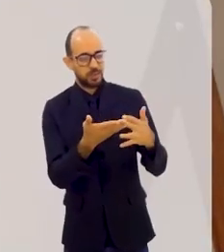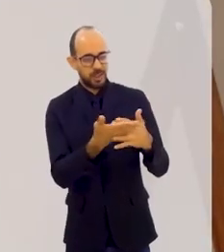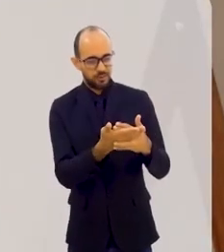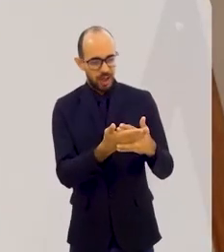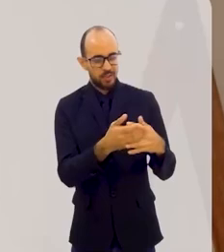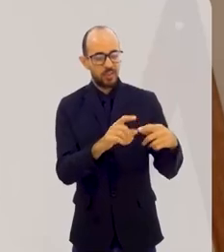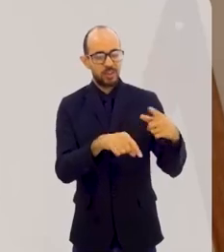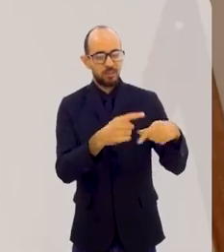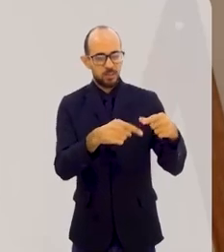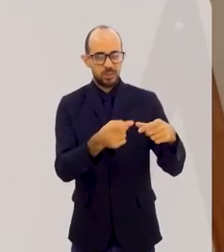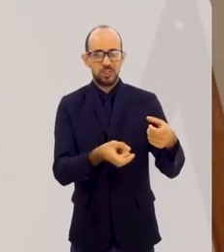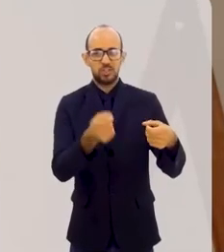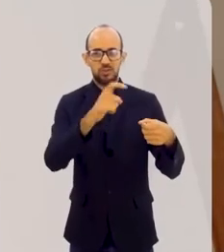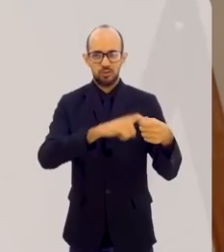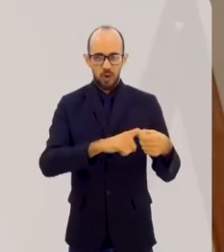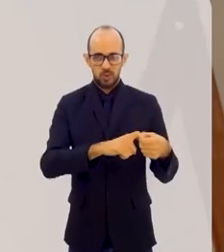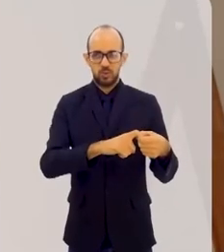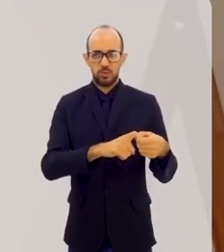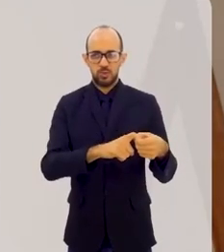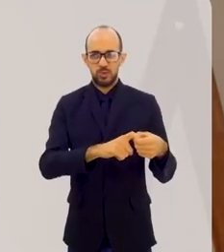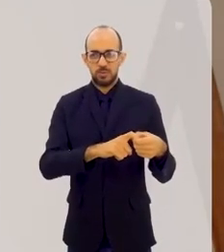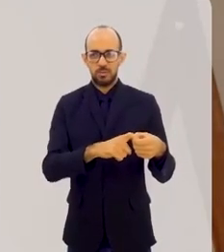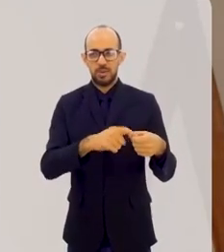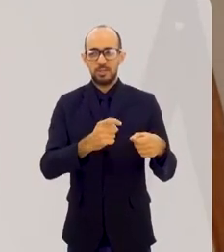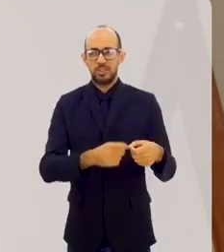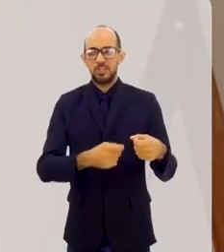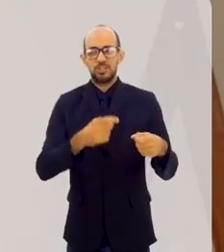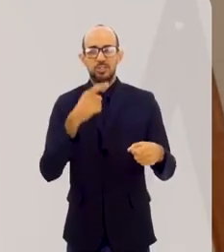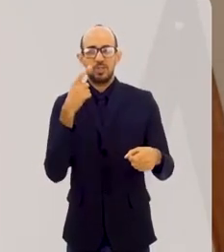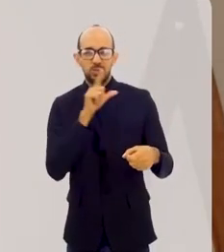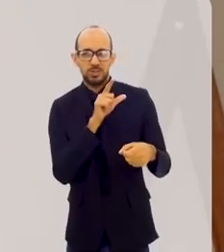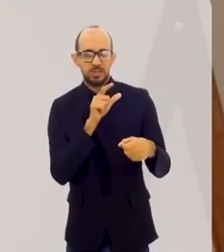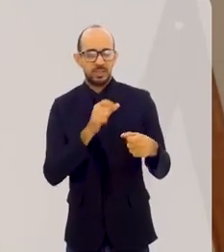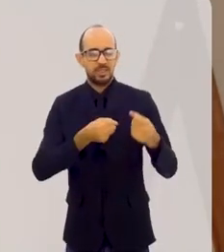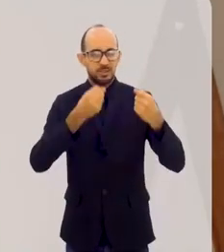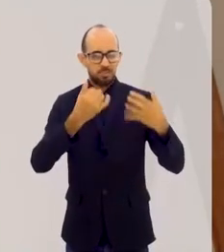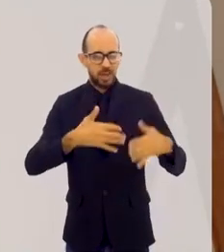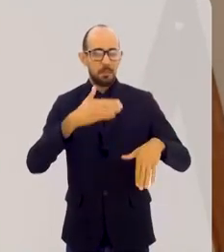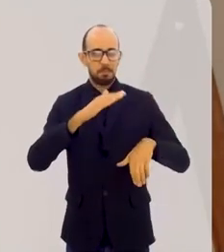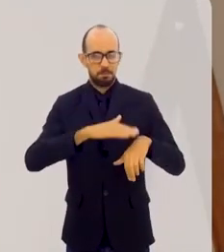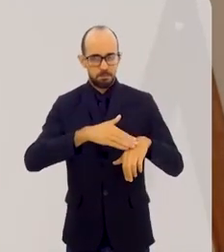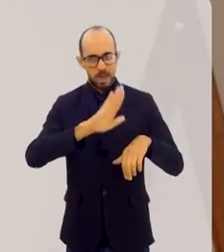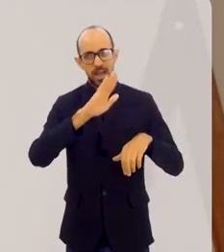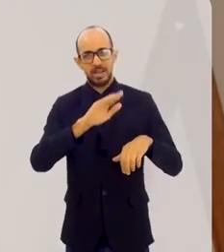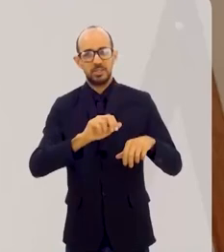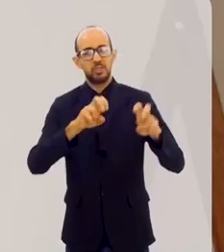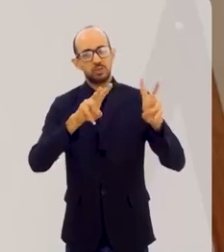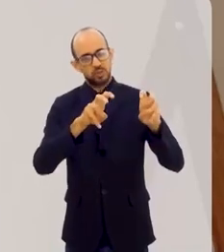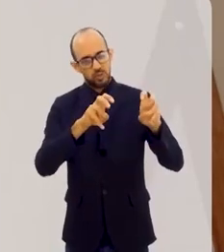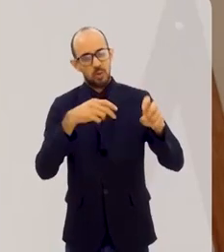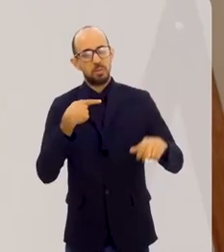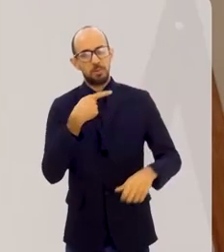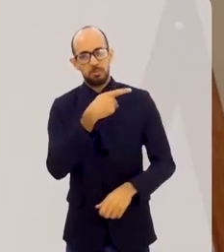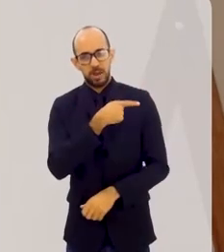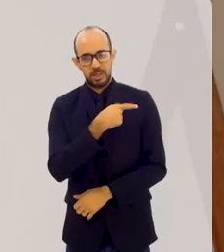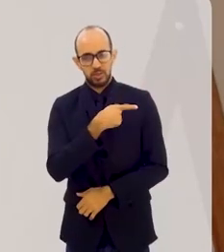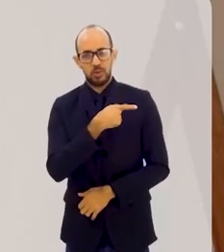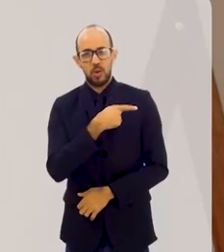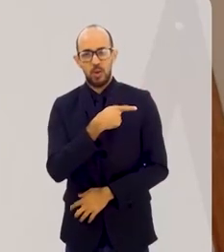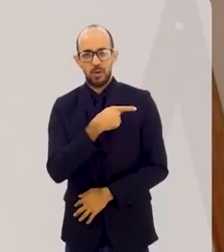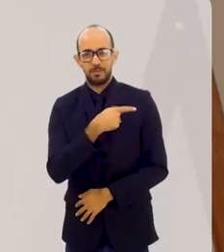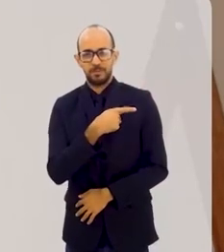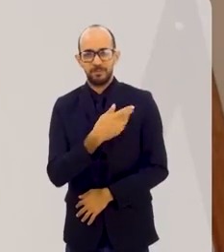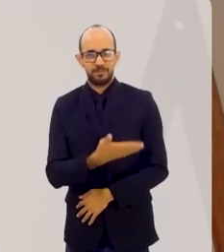vamos a um intervalo e voltamos já. Um pouquinho mais, vocês vão conhecer sobre o pastor